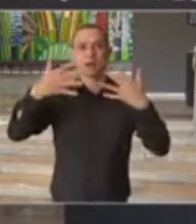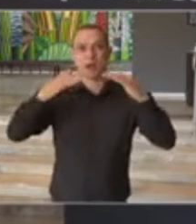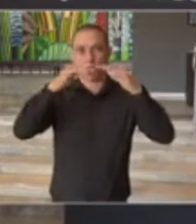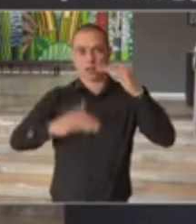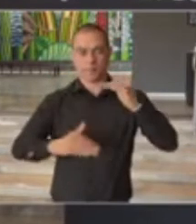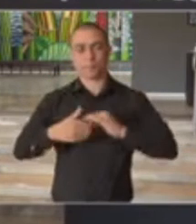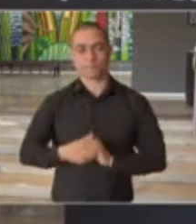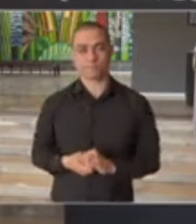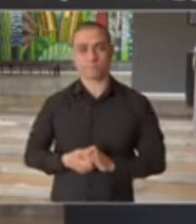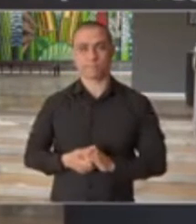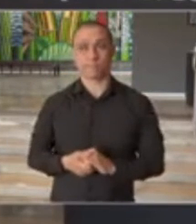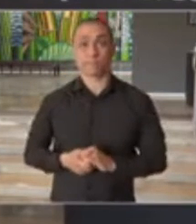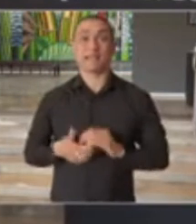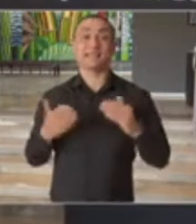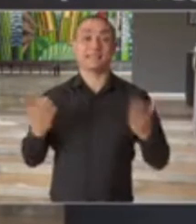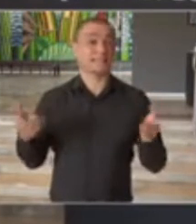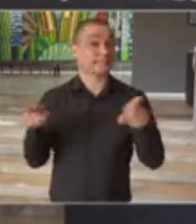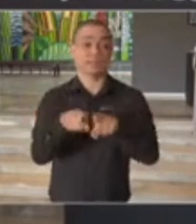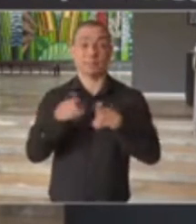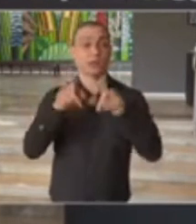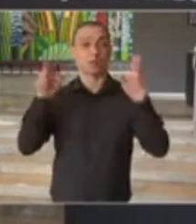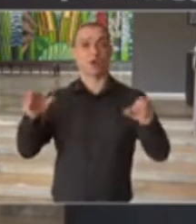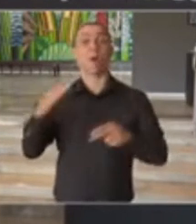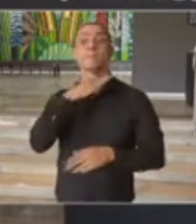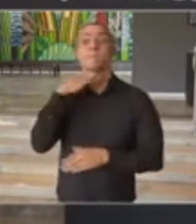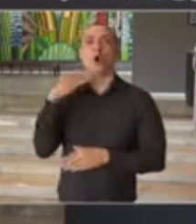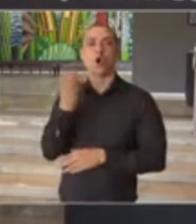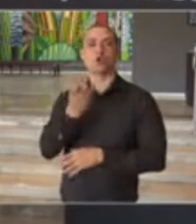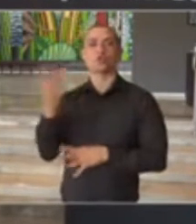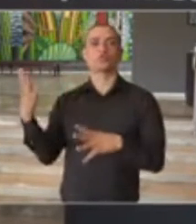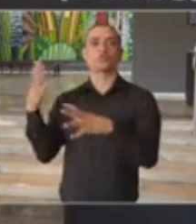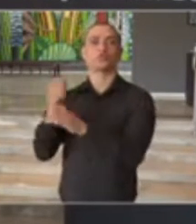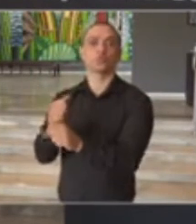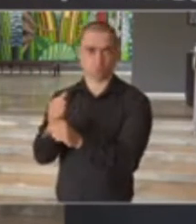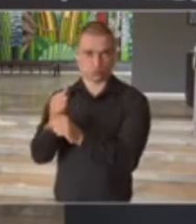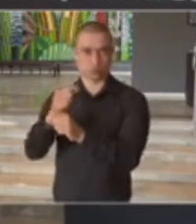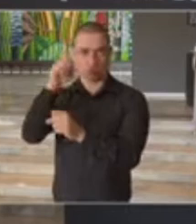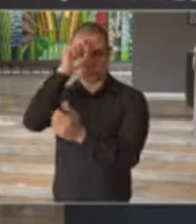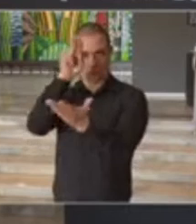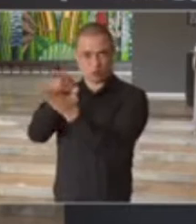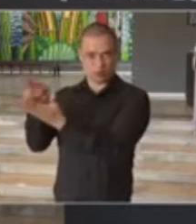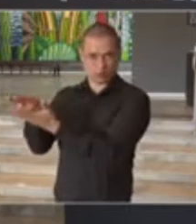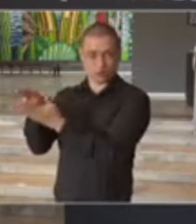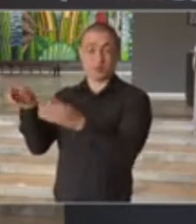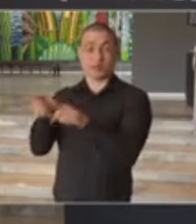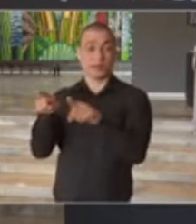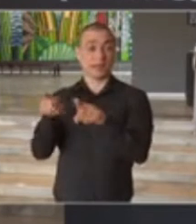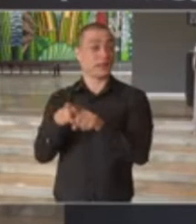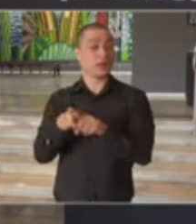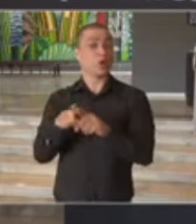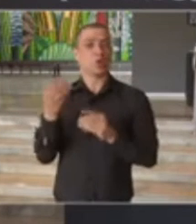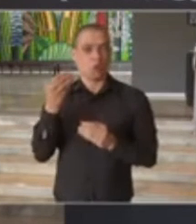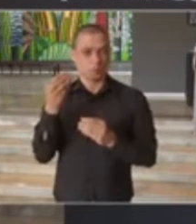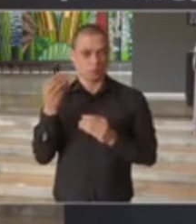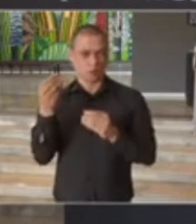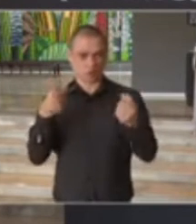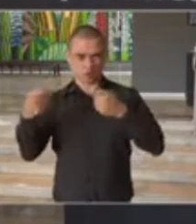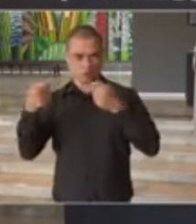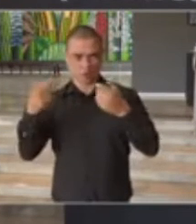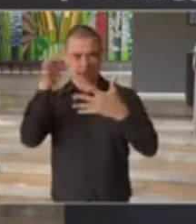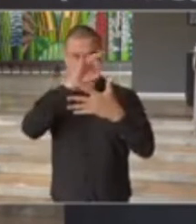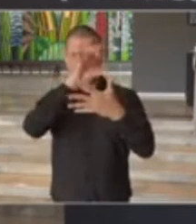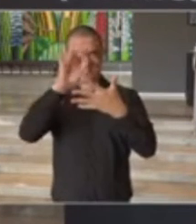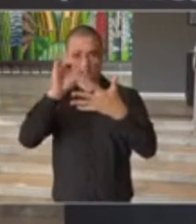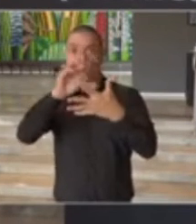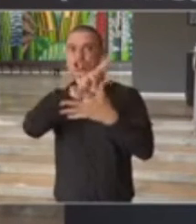semanal. E idem para óbitos, internações e casos. O critério de corte de cada